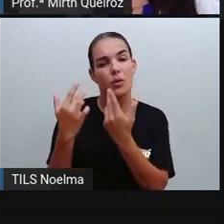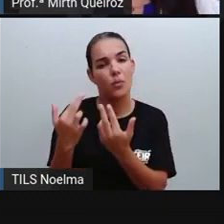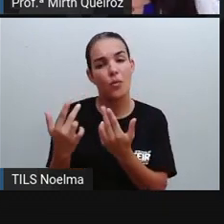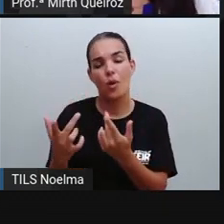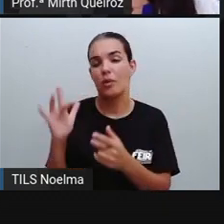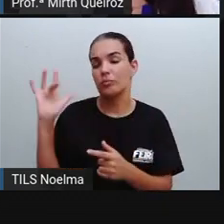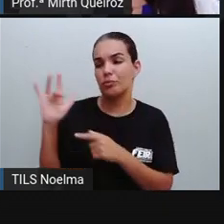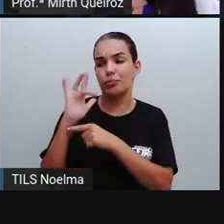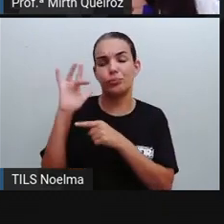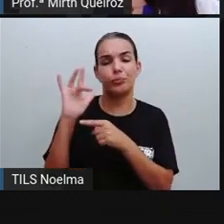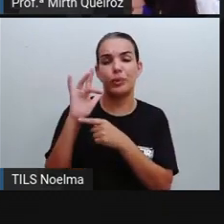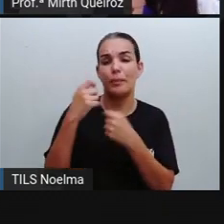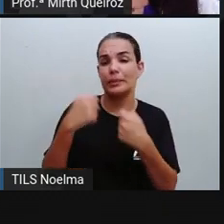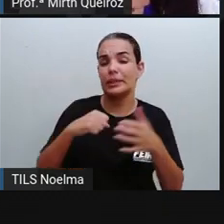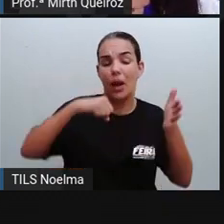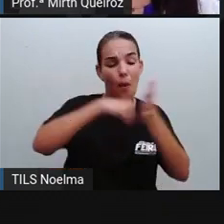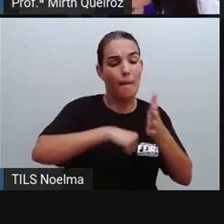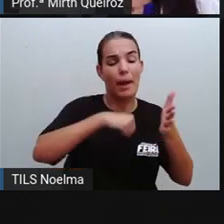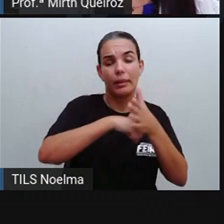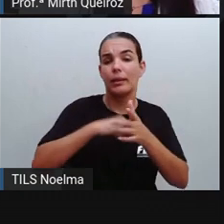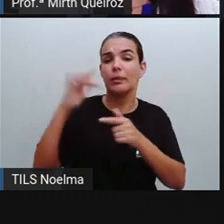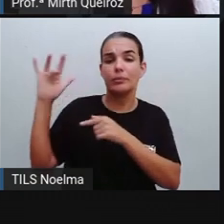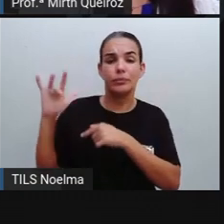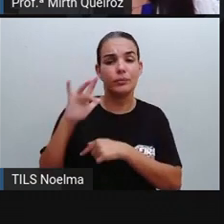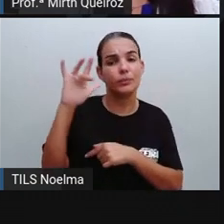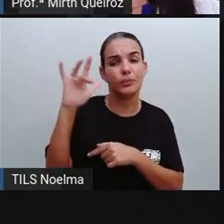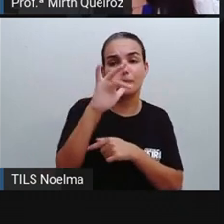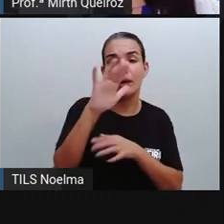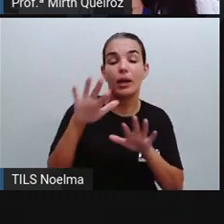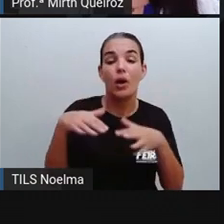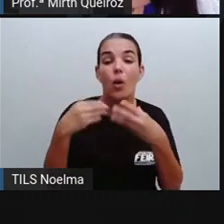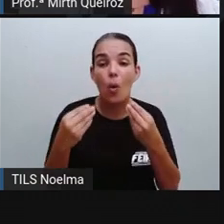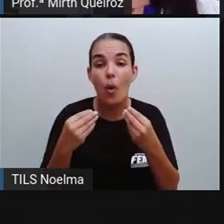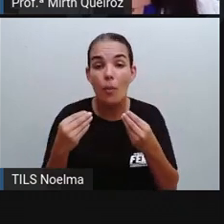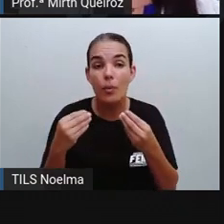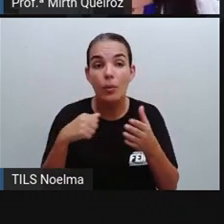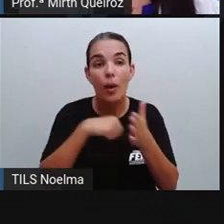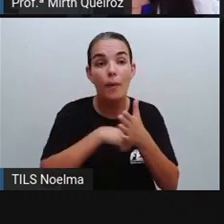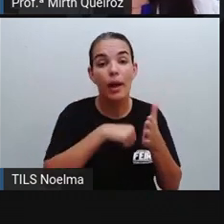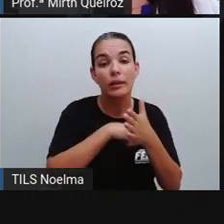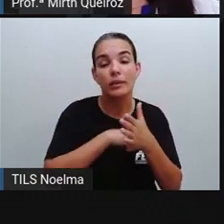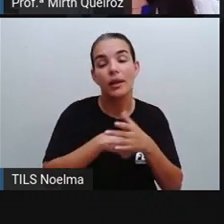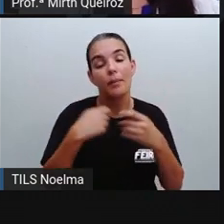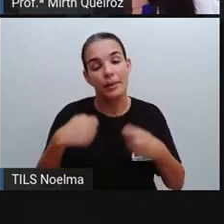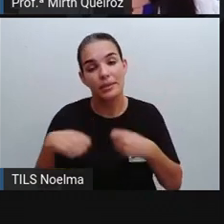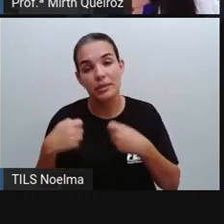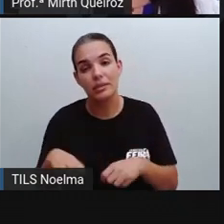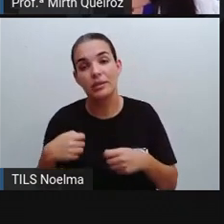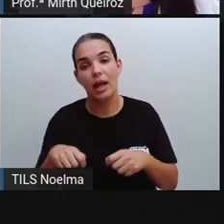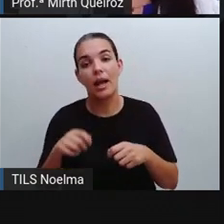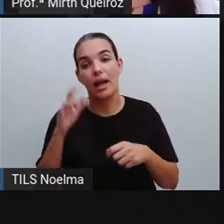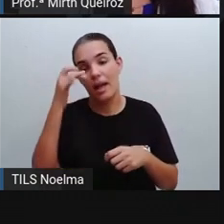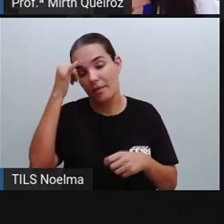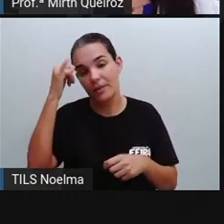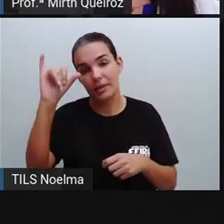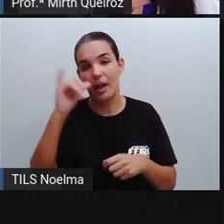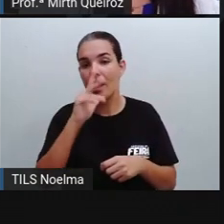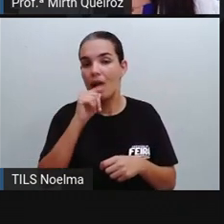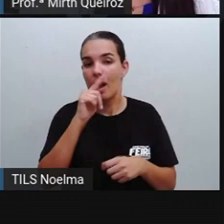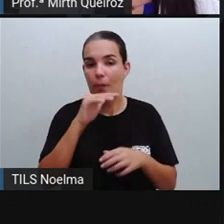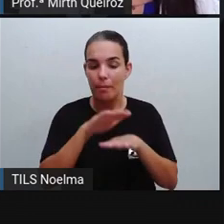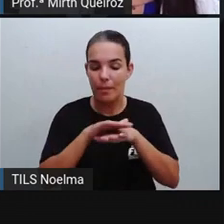também. A gente tem que combater o mosquito. De que forma a gente combate? Prevenindo, né? Não deixando aí água parada.